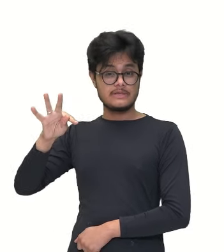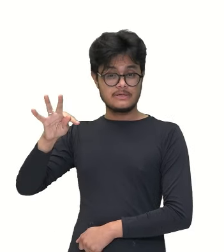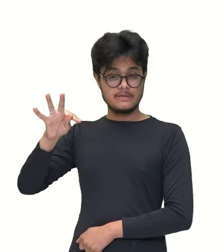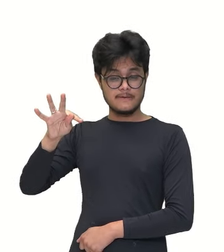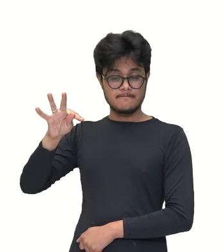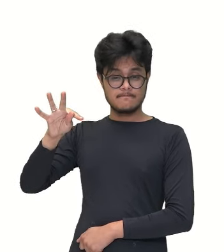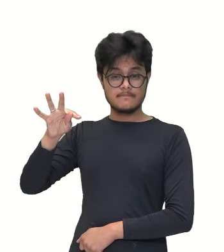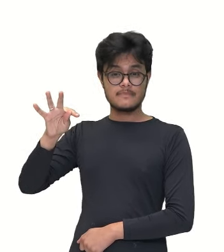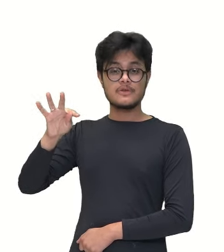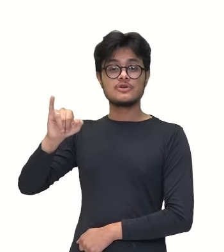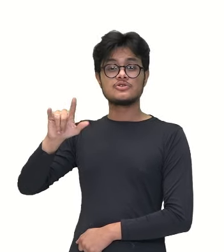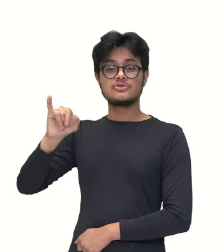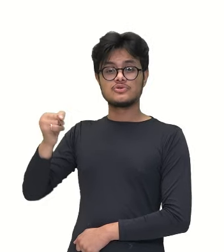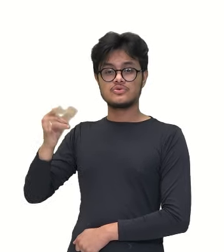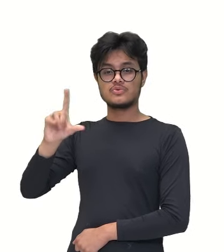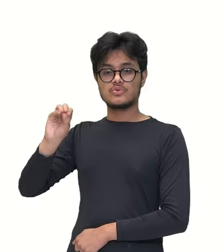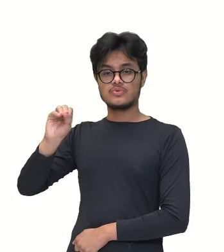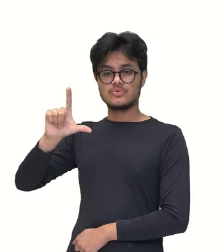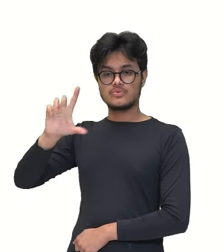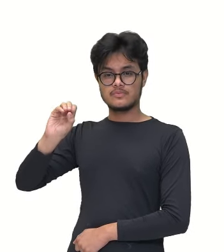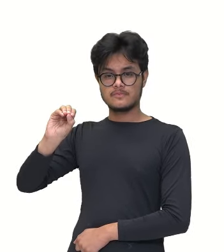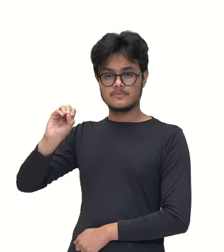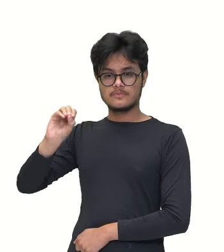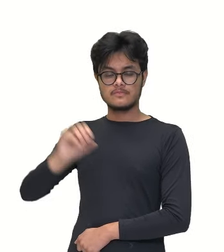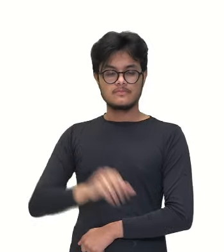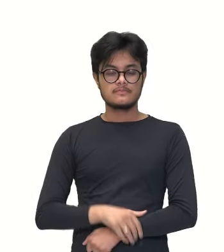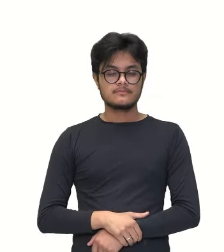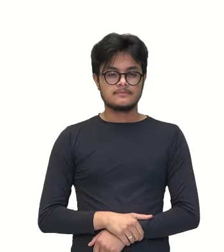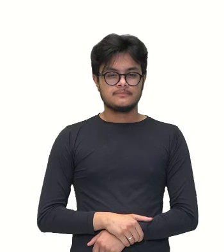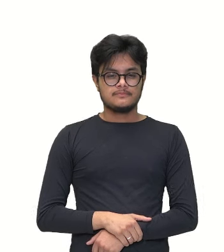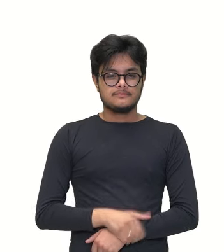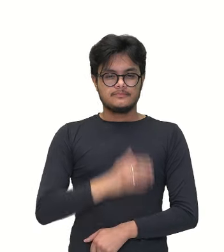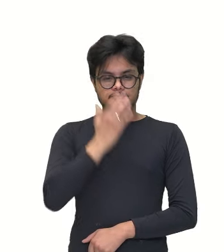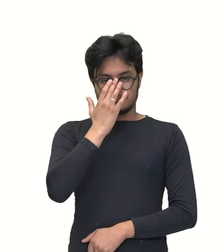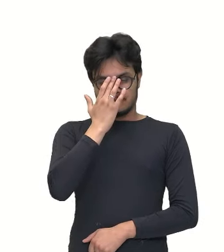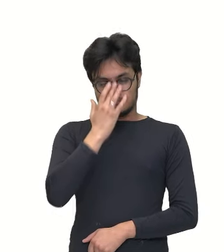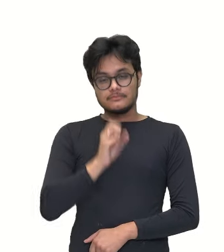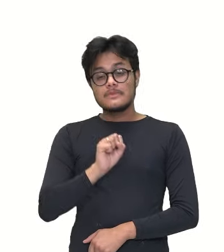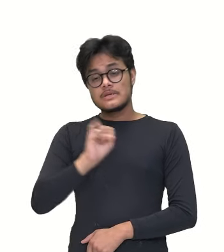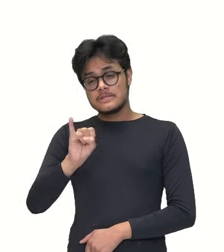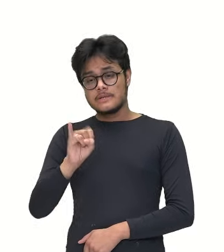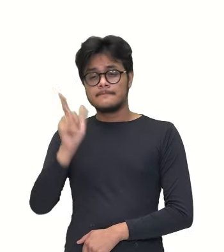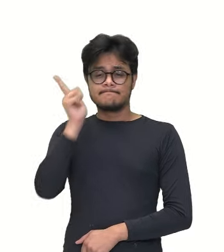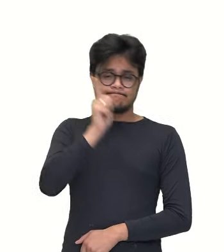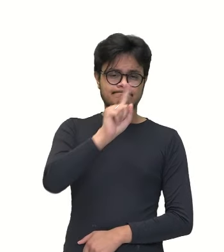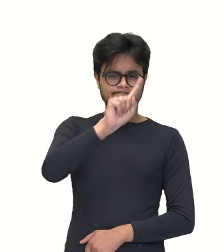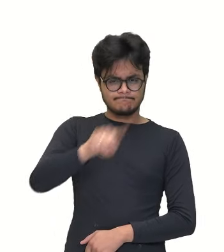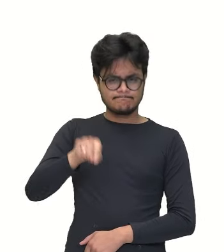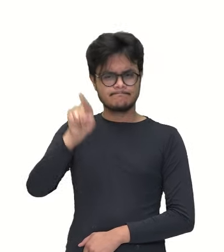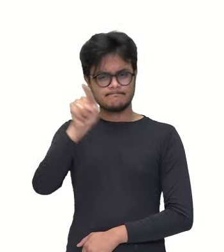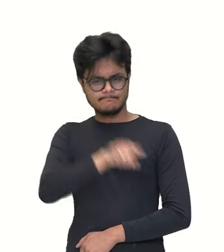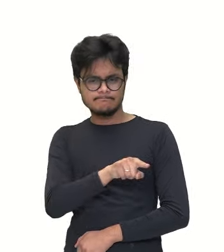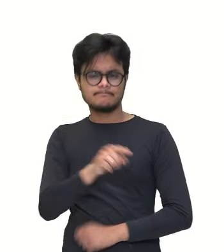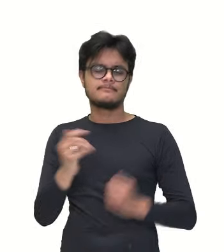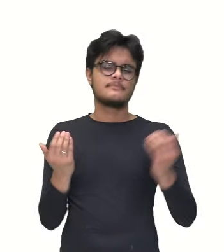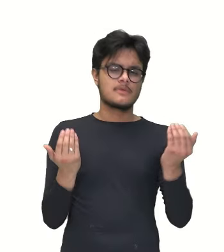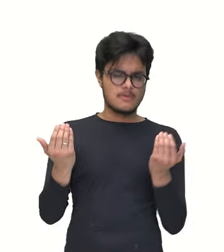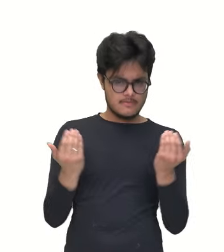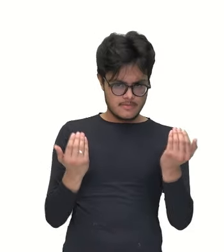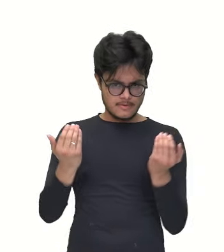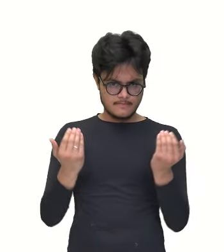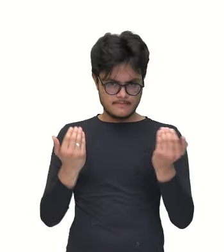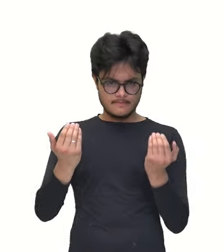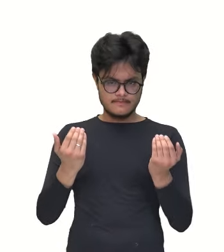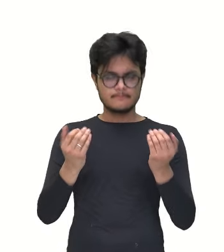identificar o tijolo, certo? Então, quando eu fiz essa razão aqui, vejam só,